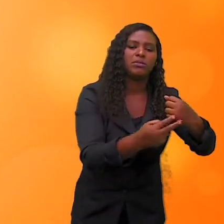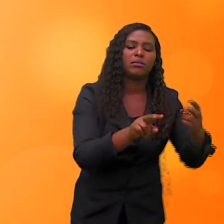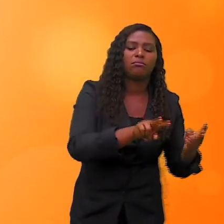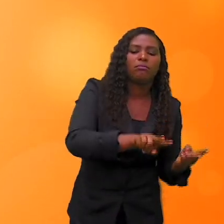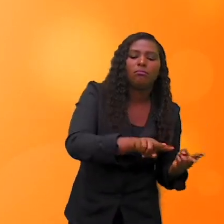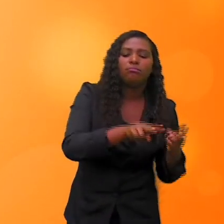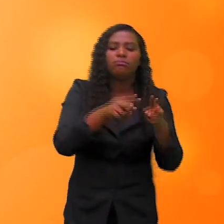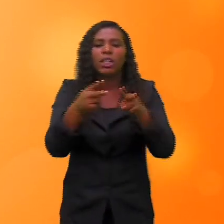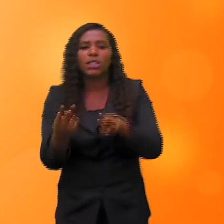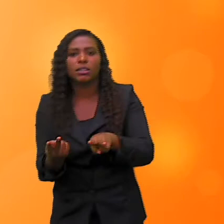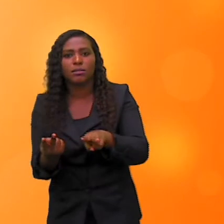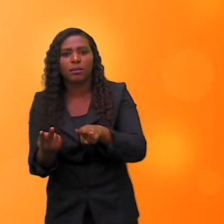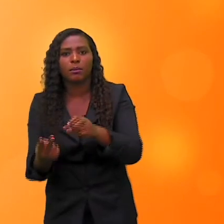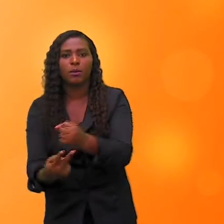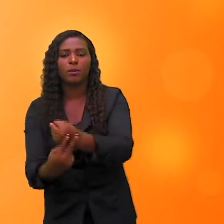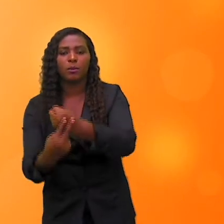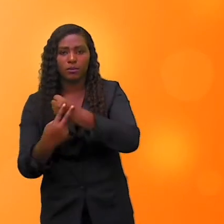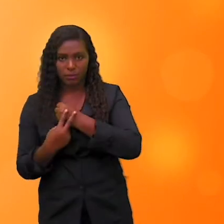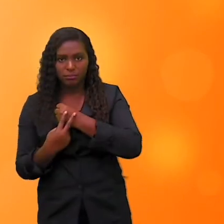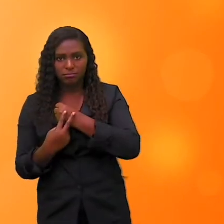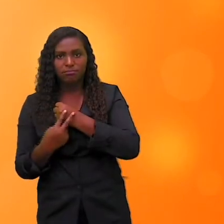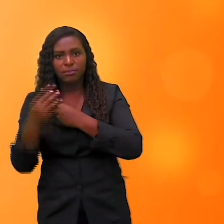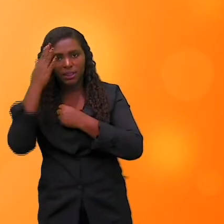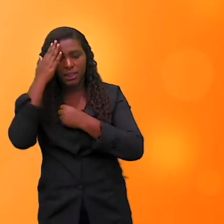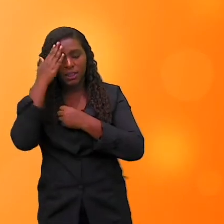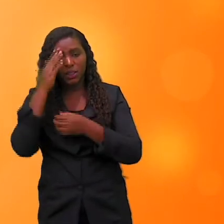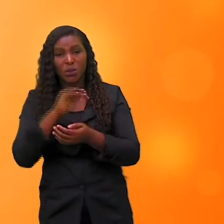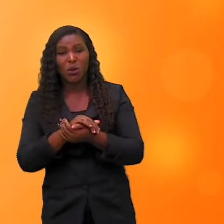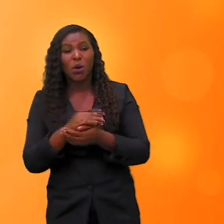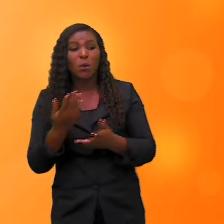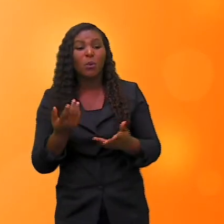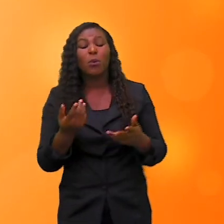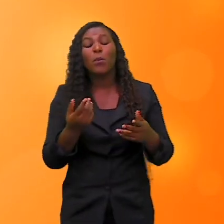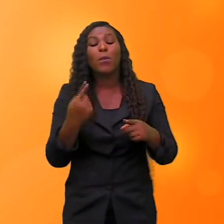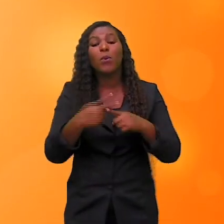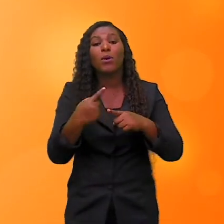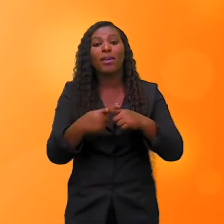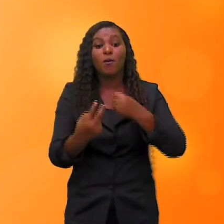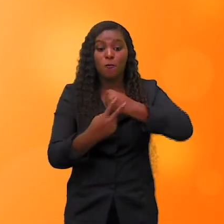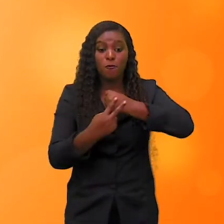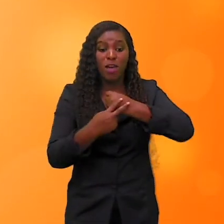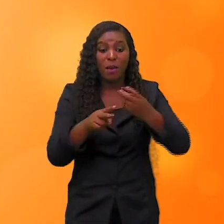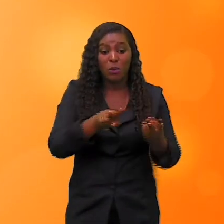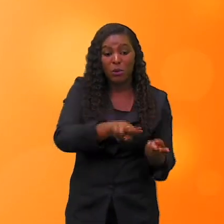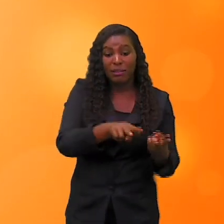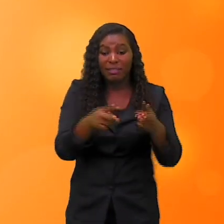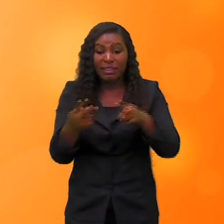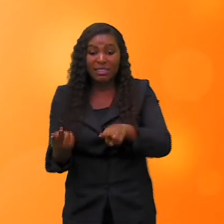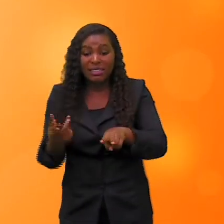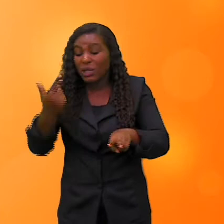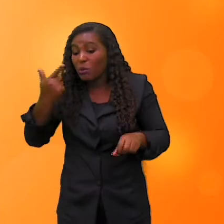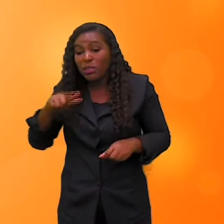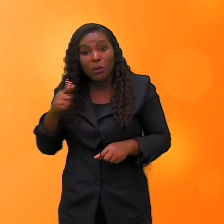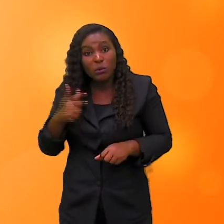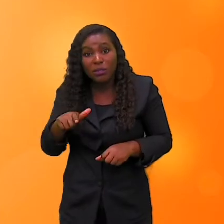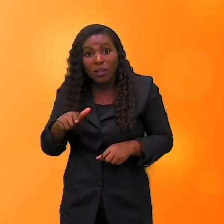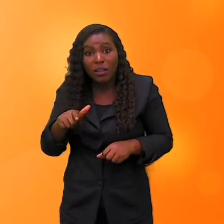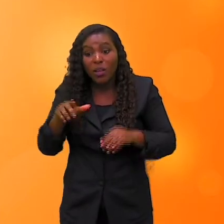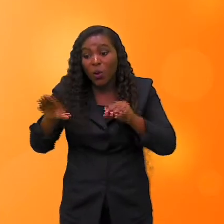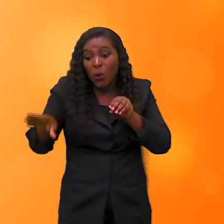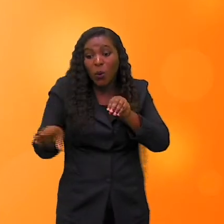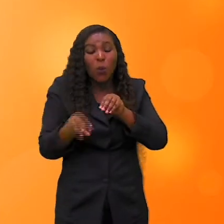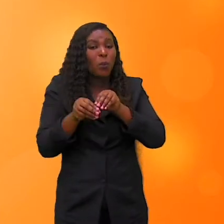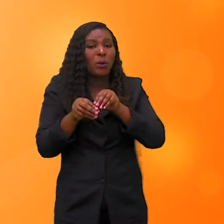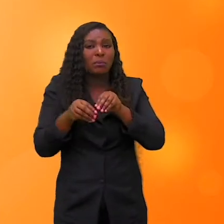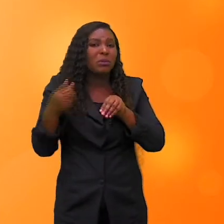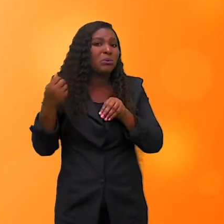verbos intransitivos, eles não necessitam de complemento e não... E se não tem complemento, nós não temos